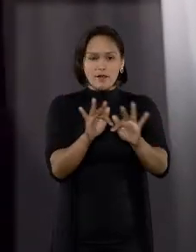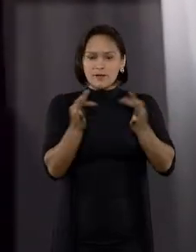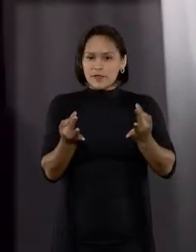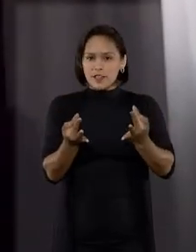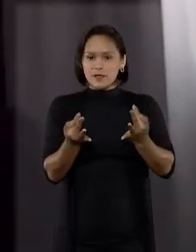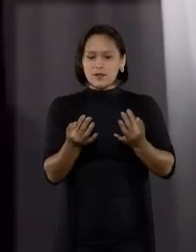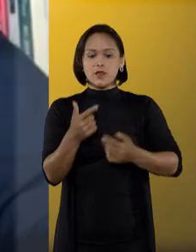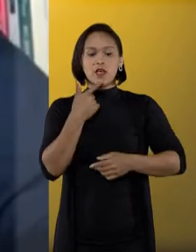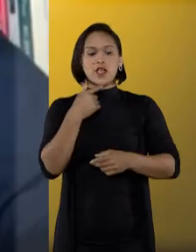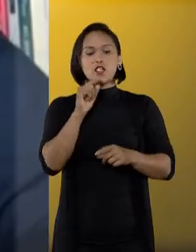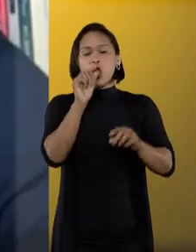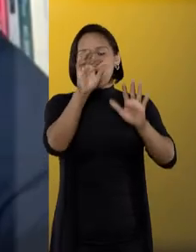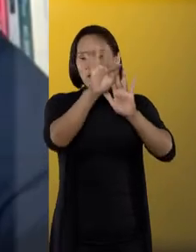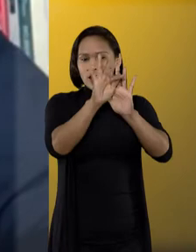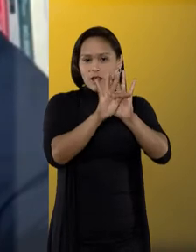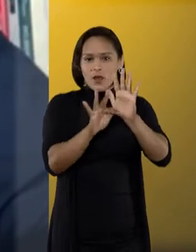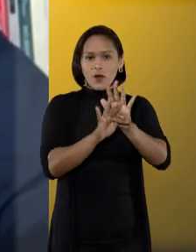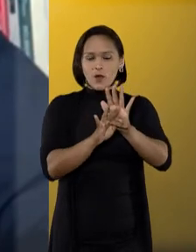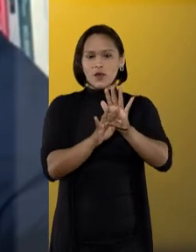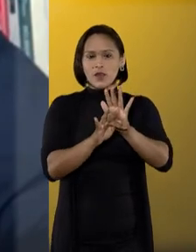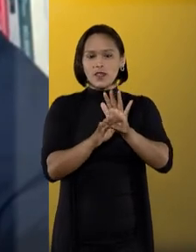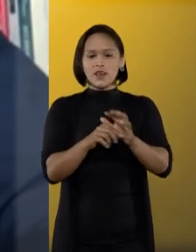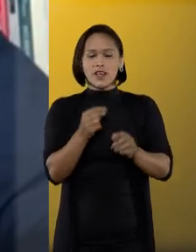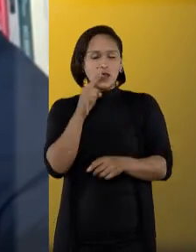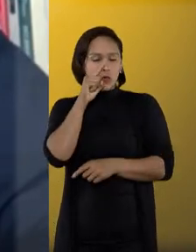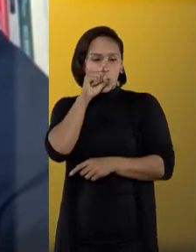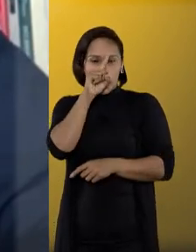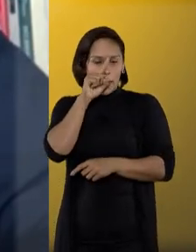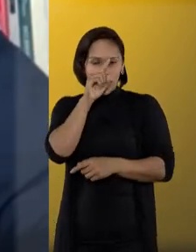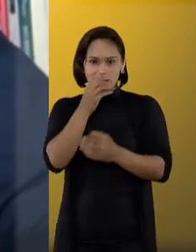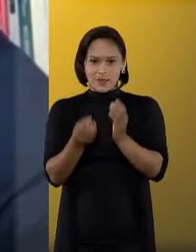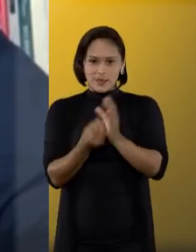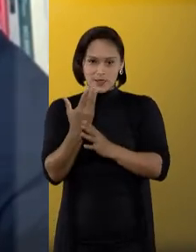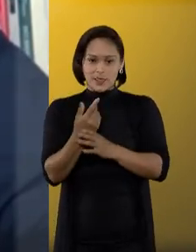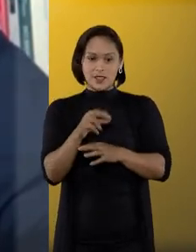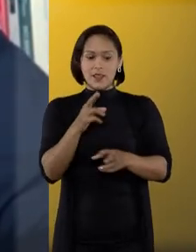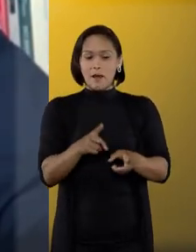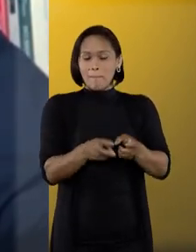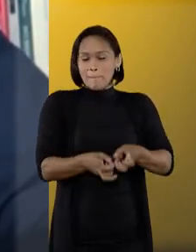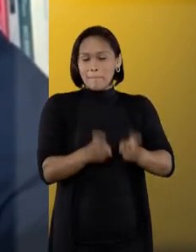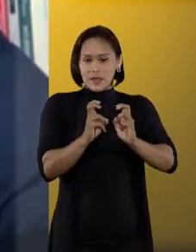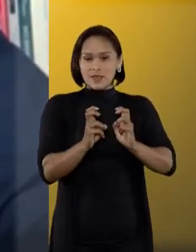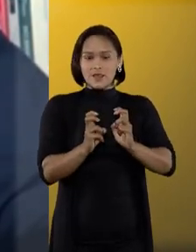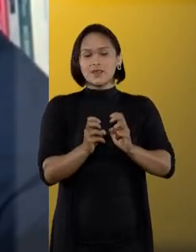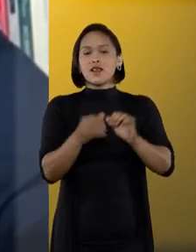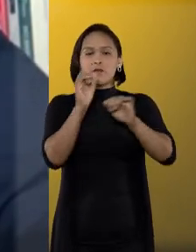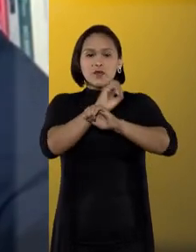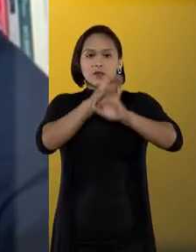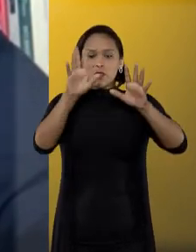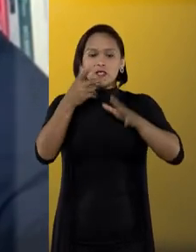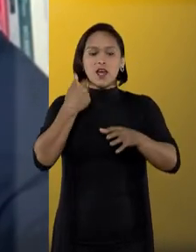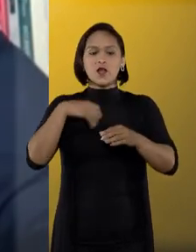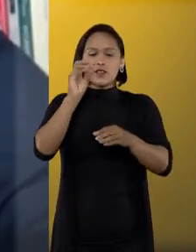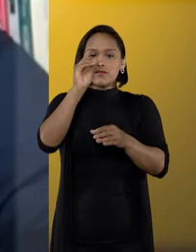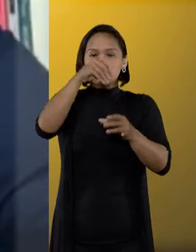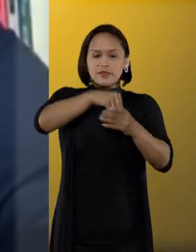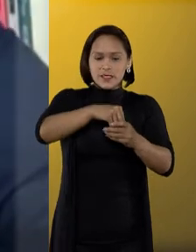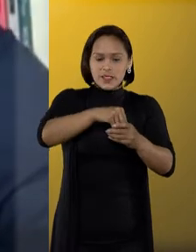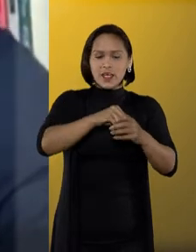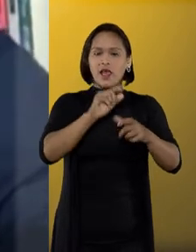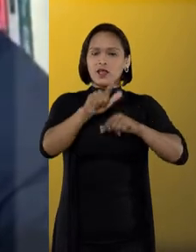reparar. Simples assim. De acordo com a teoria do risco criado, é que se verifica, por óbvio, os eventos que estão